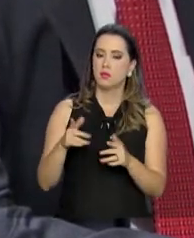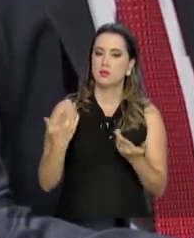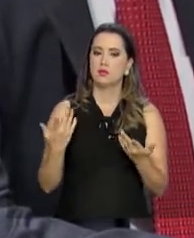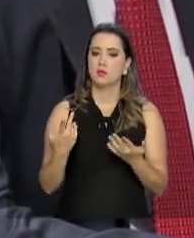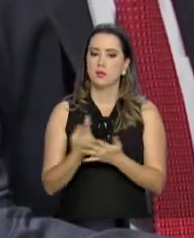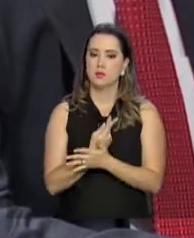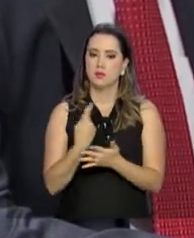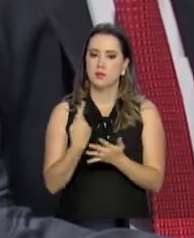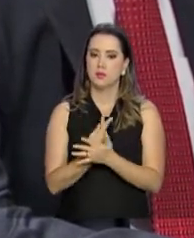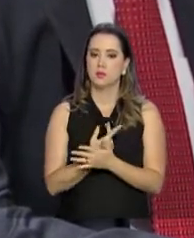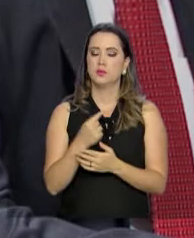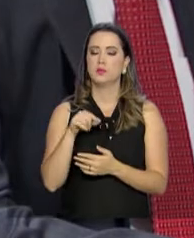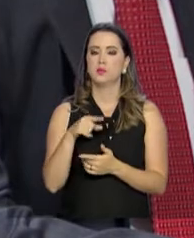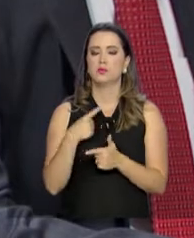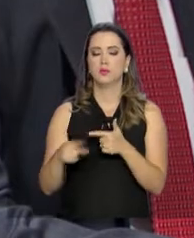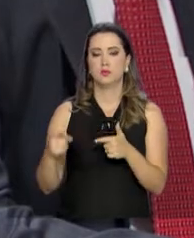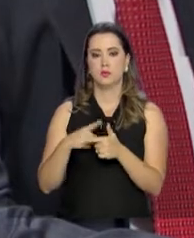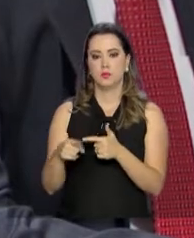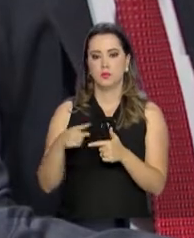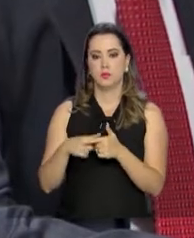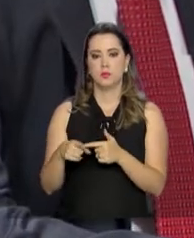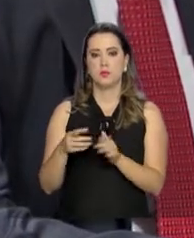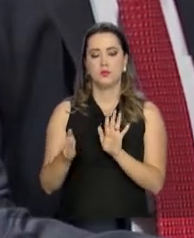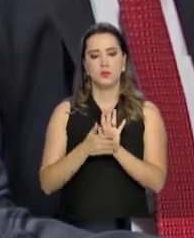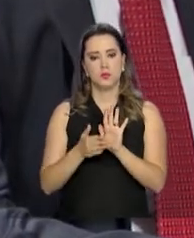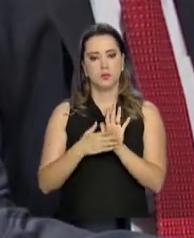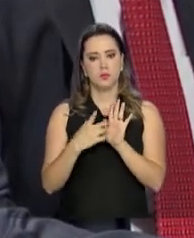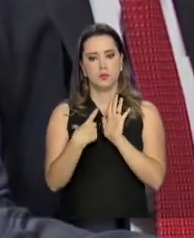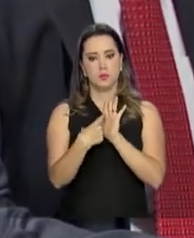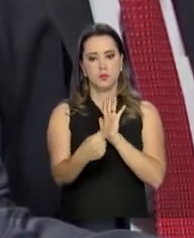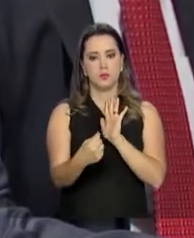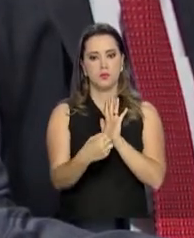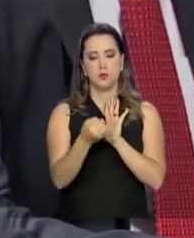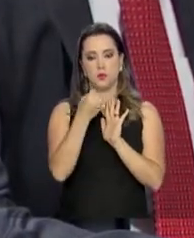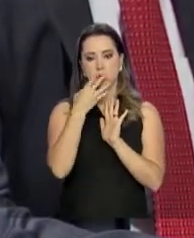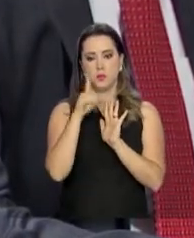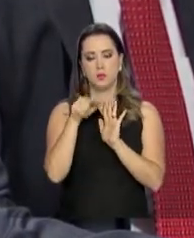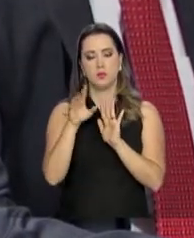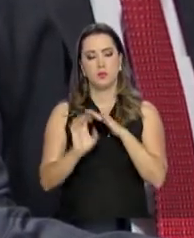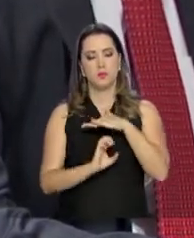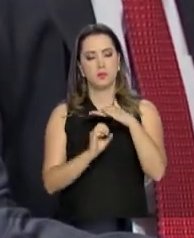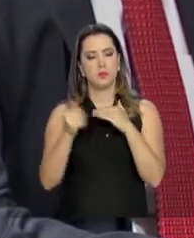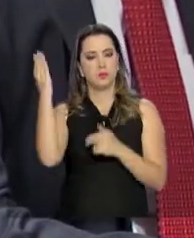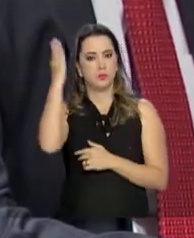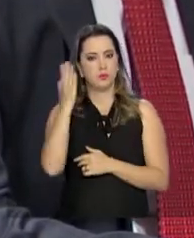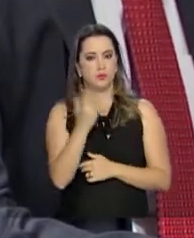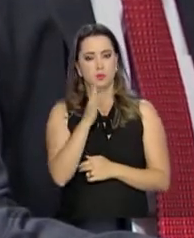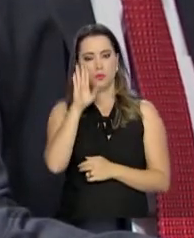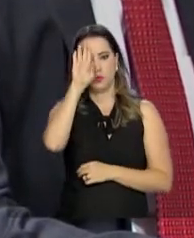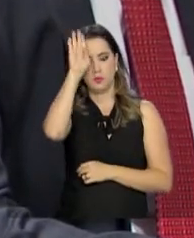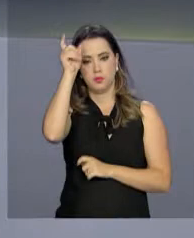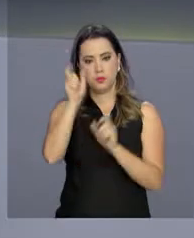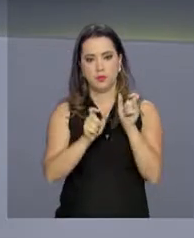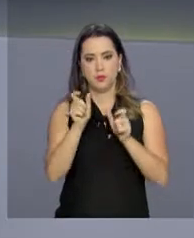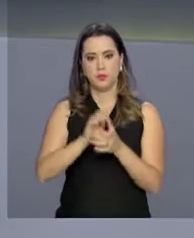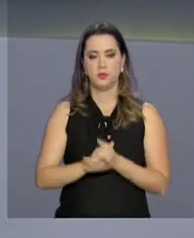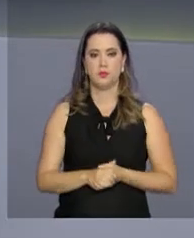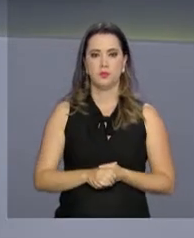ocorrência desses fatos imprevisíveis, ela proporciona uma saída benéfica para o Estado brasileiro e, principalmente, para os usuários.